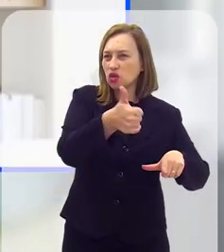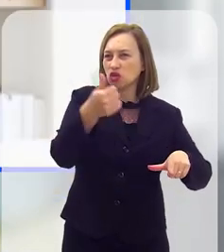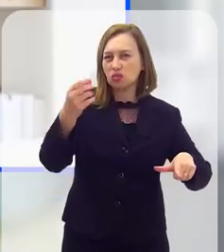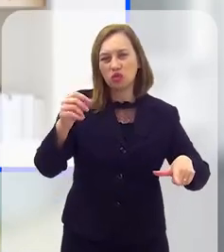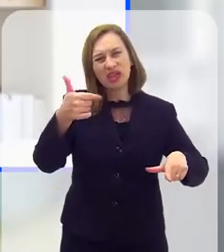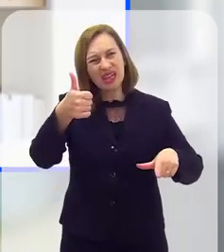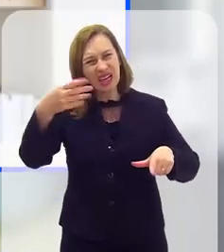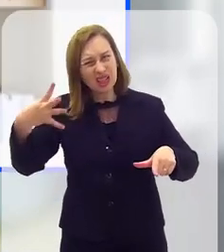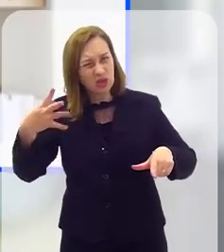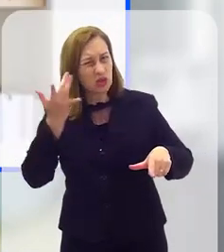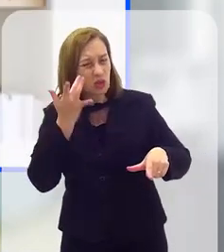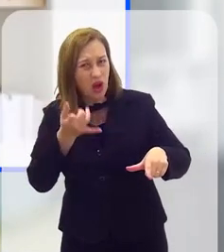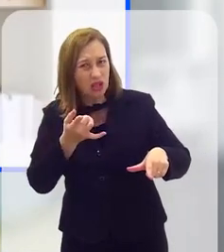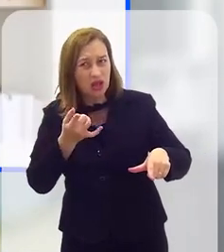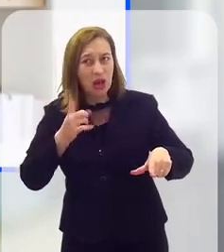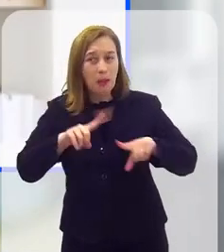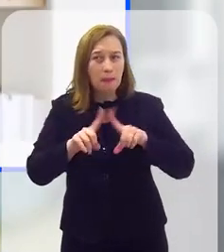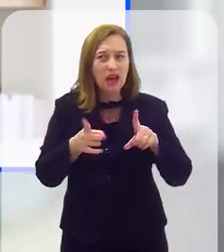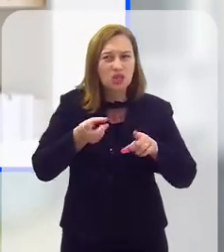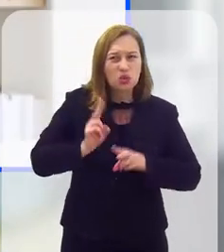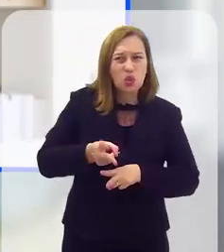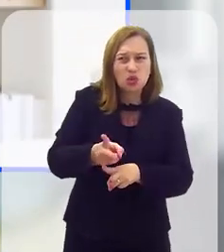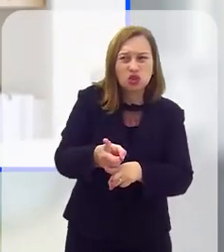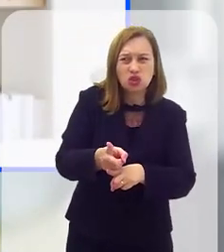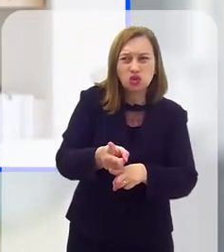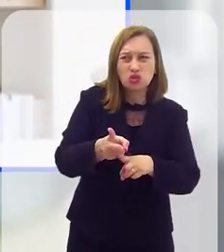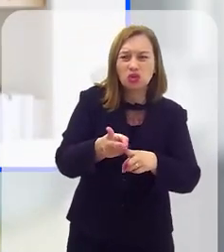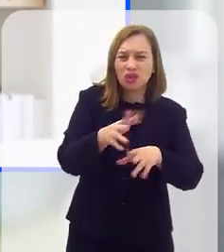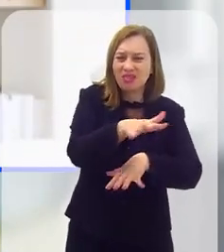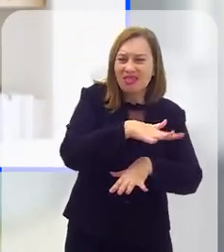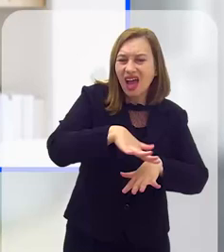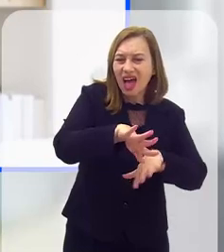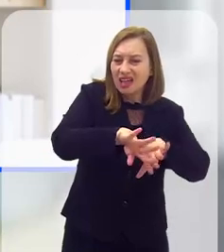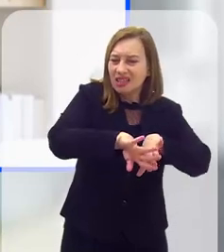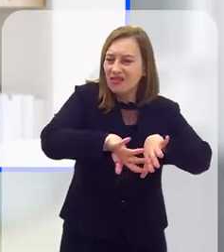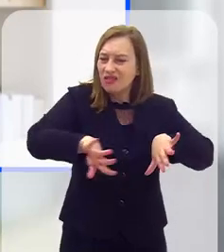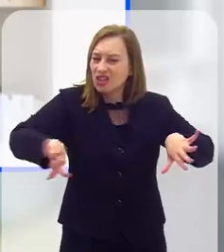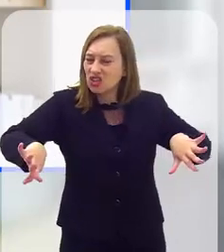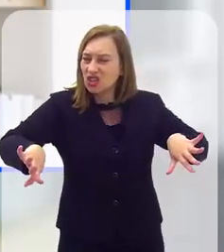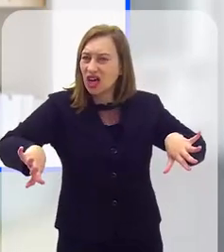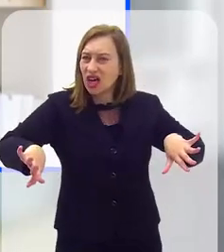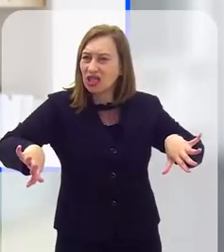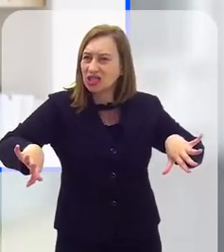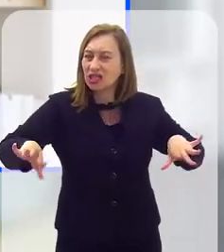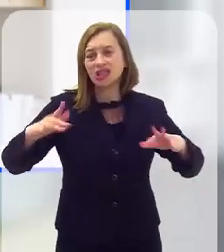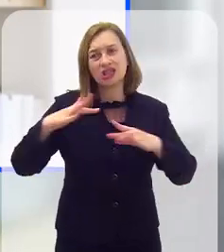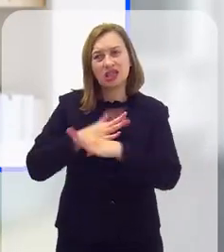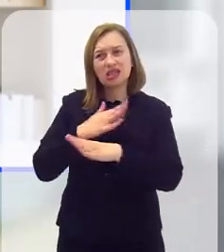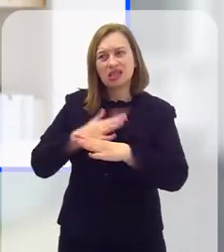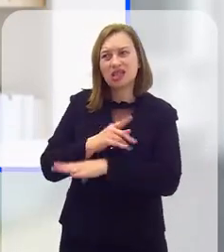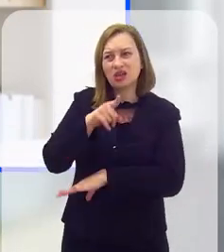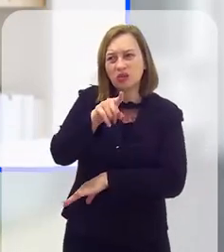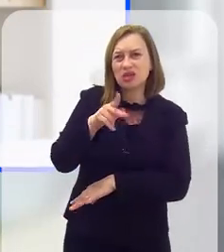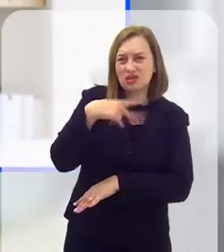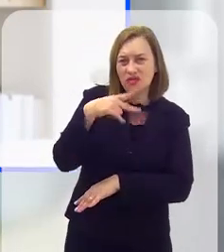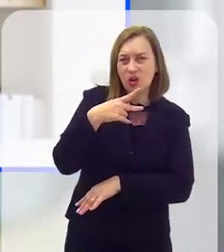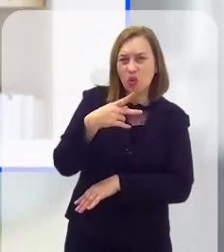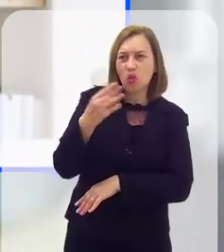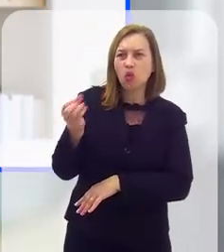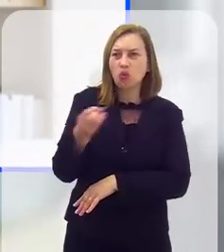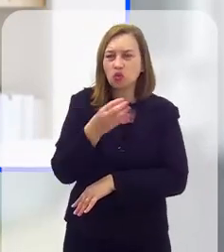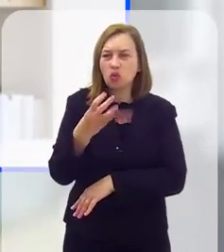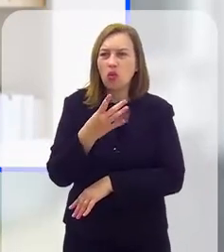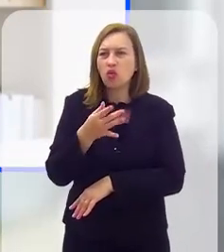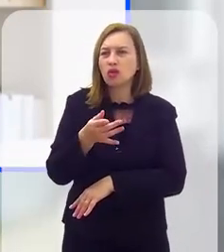2014, se não me engano. No entanto, a gente continua a ver acúmulos em áreas afastadas, das grandes metrópoles, inclusive